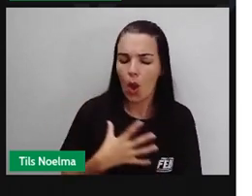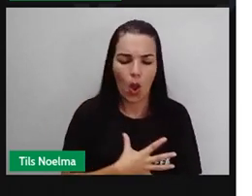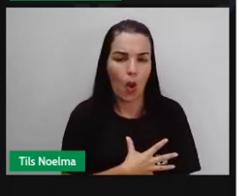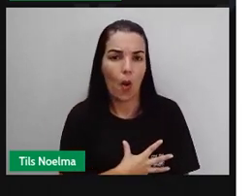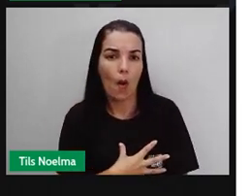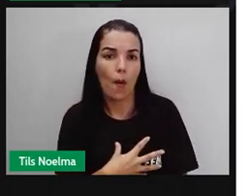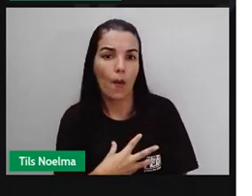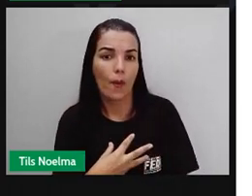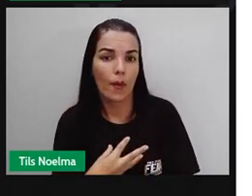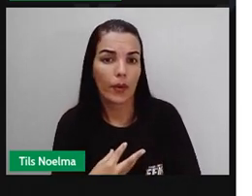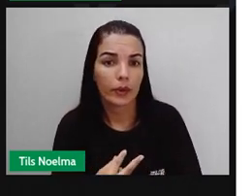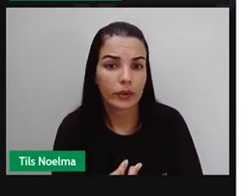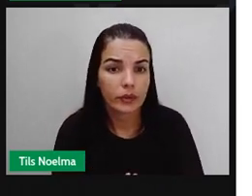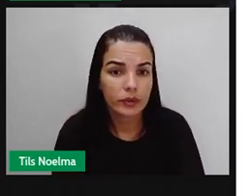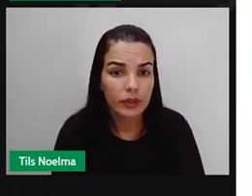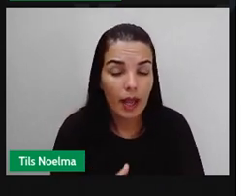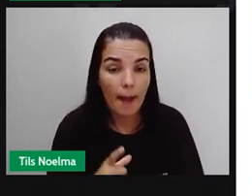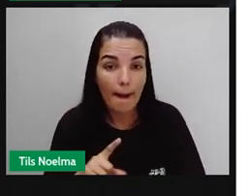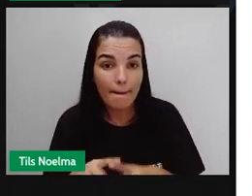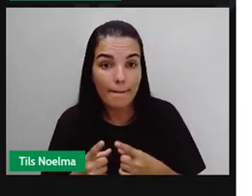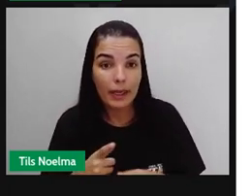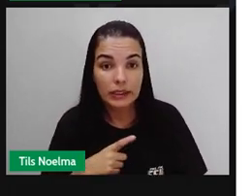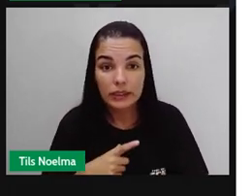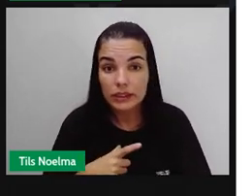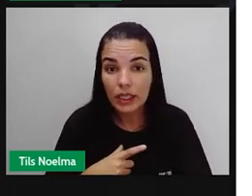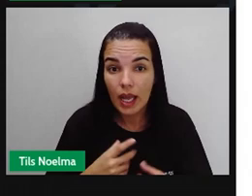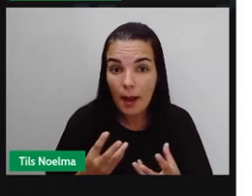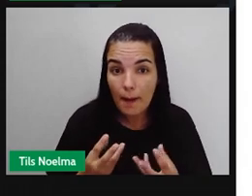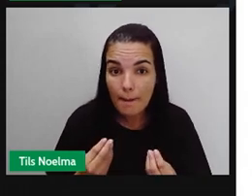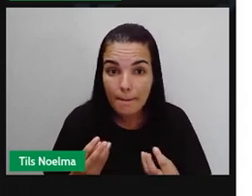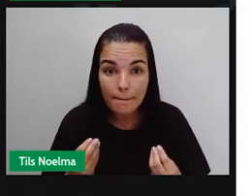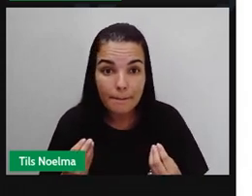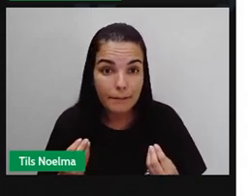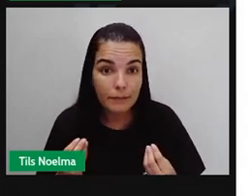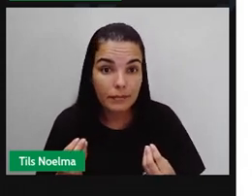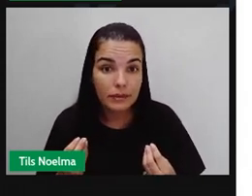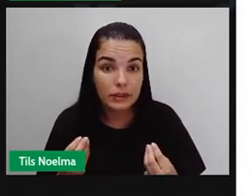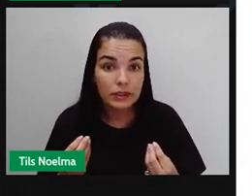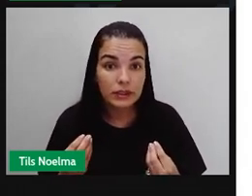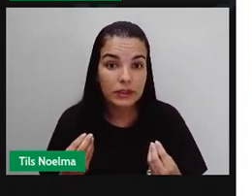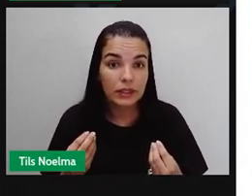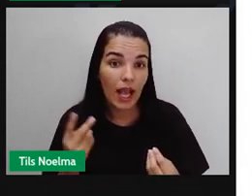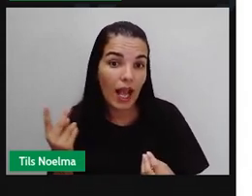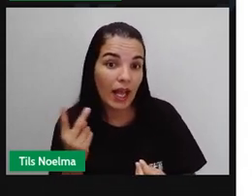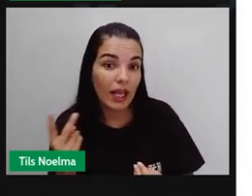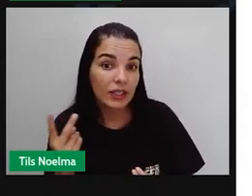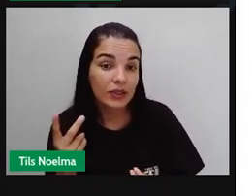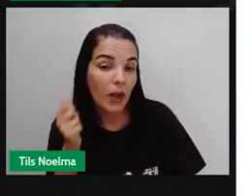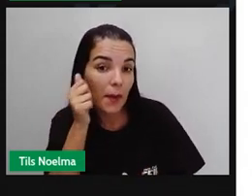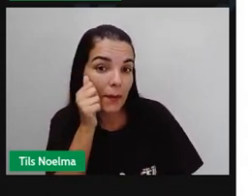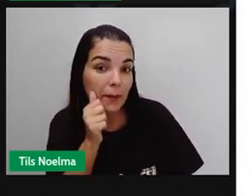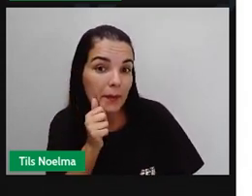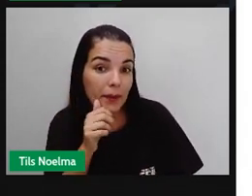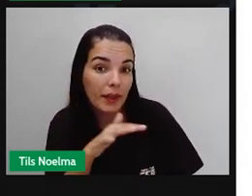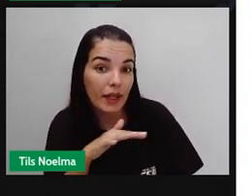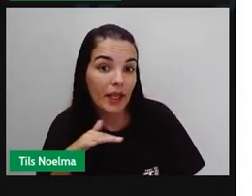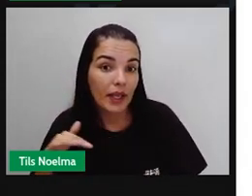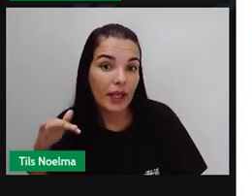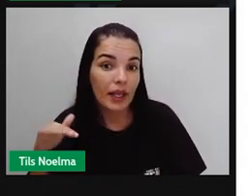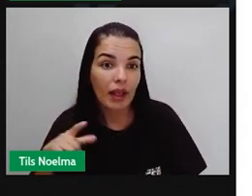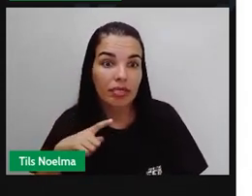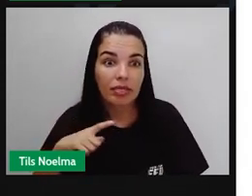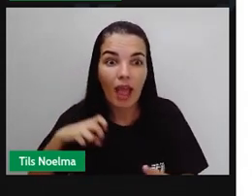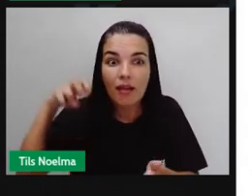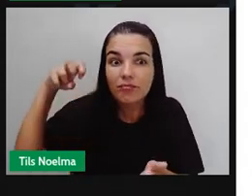Ela judiava que ela de malta estava muito pobre. Menina. Mas um dia, as duas meninas receberam um